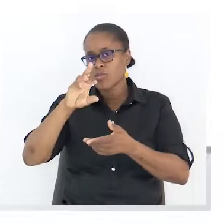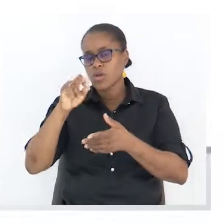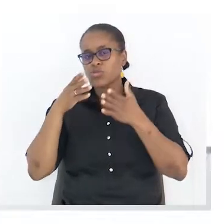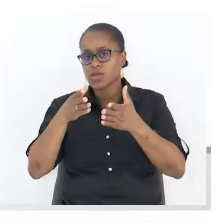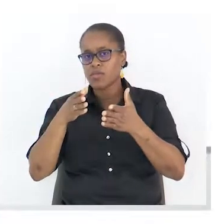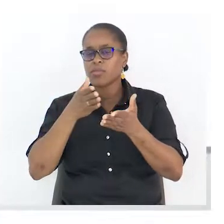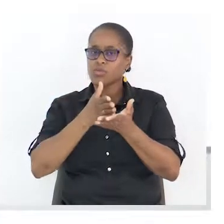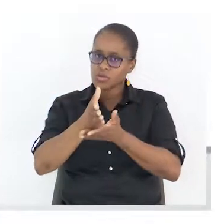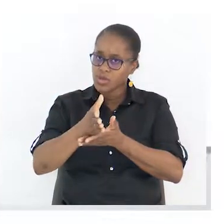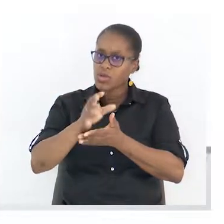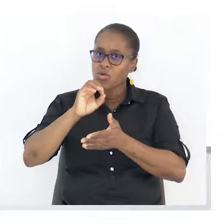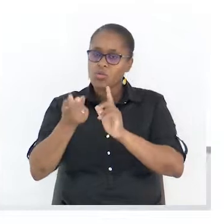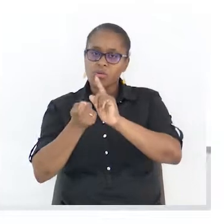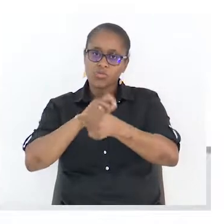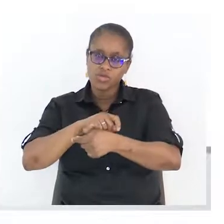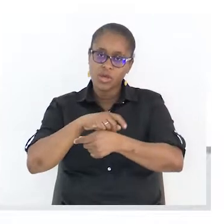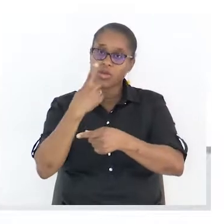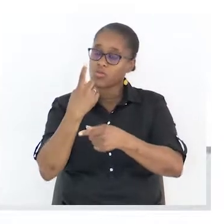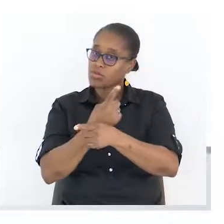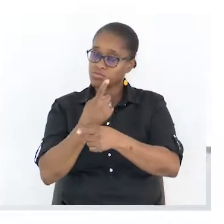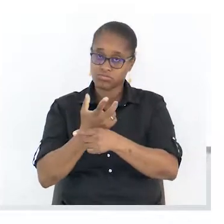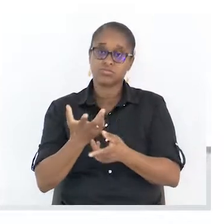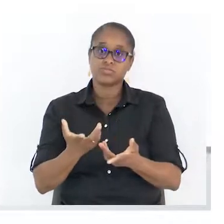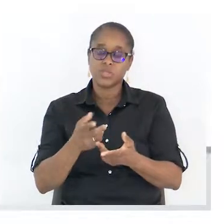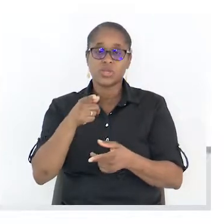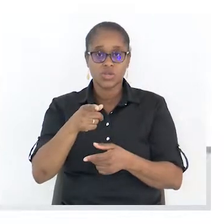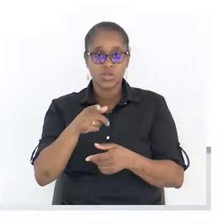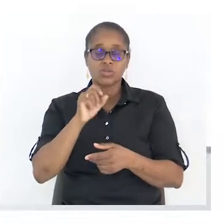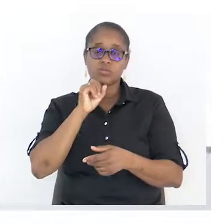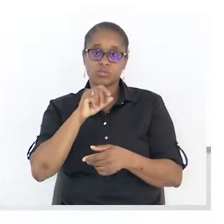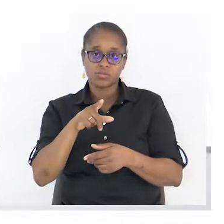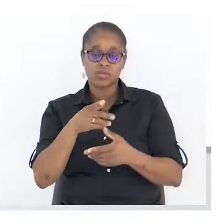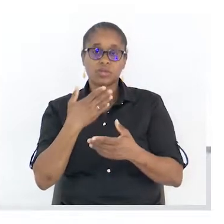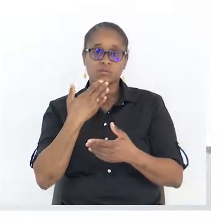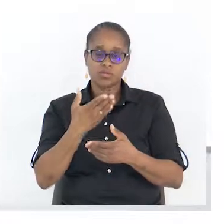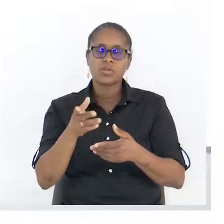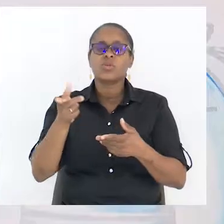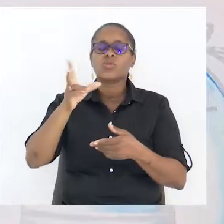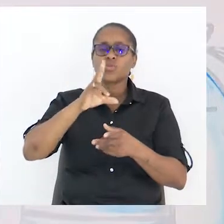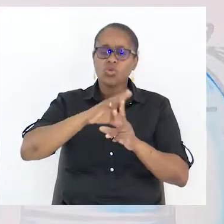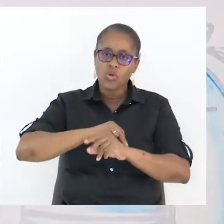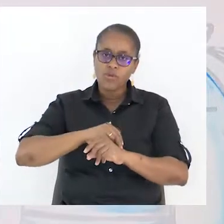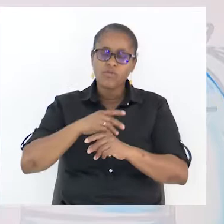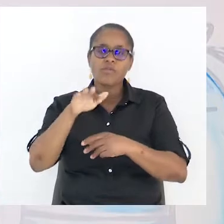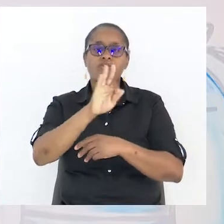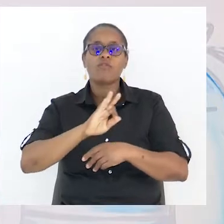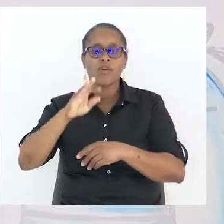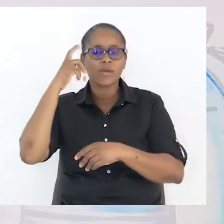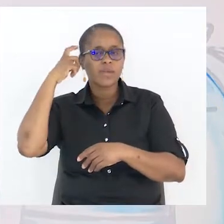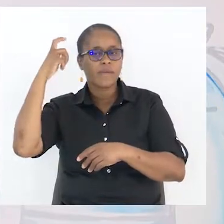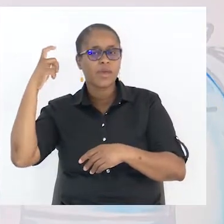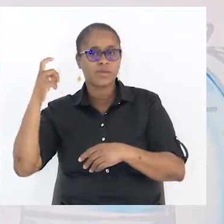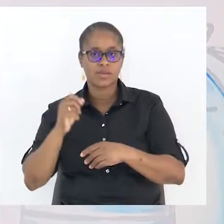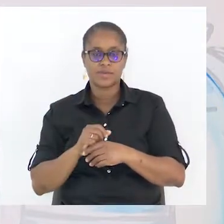concepção. Isto é, para suscitar novos modos de pensar. Um género